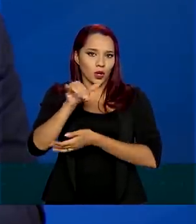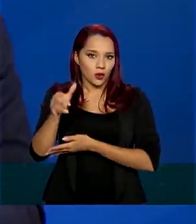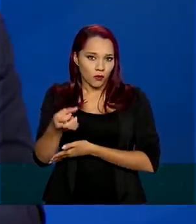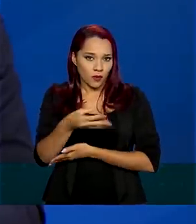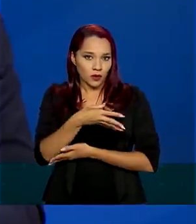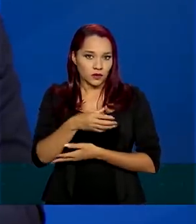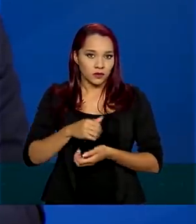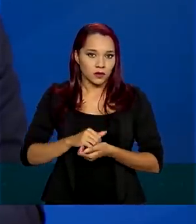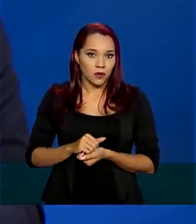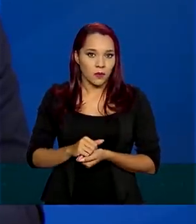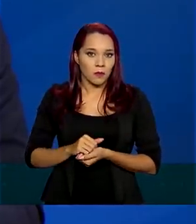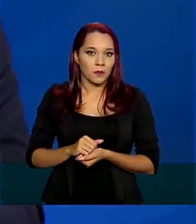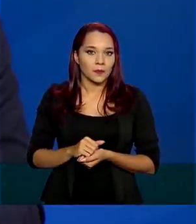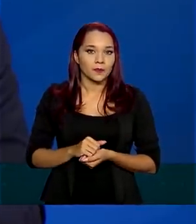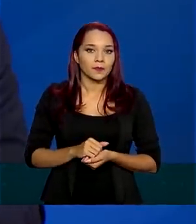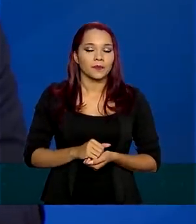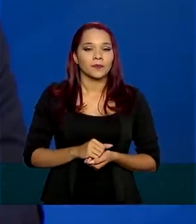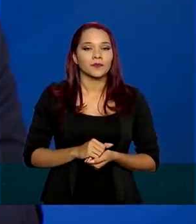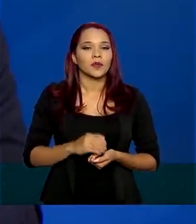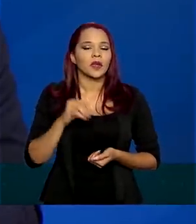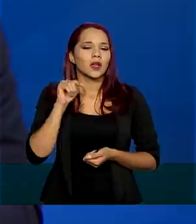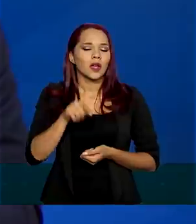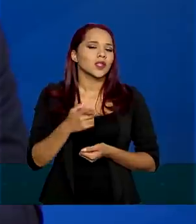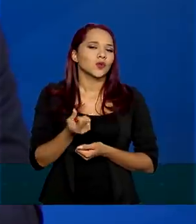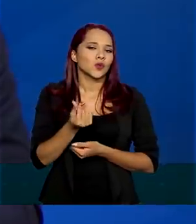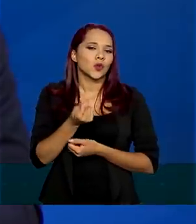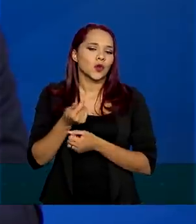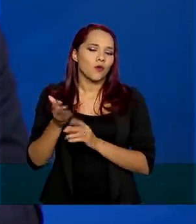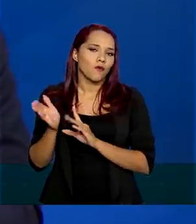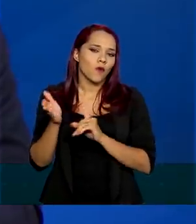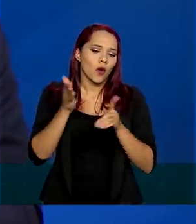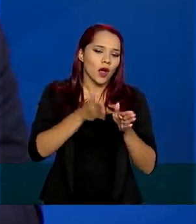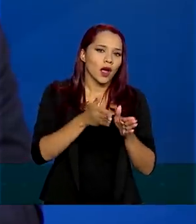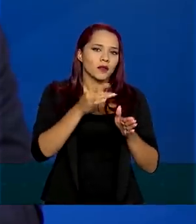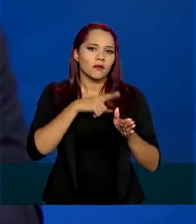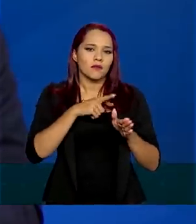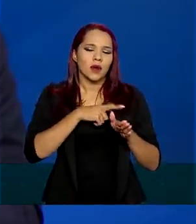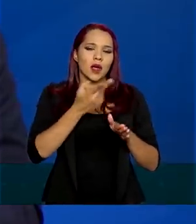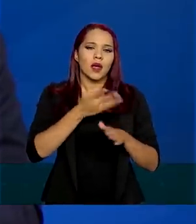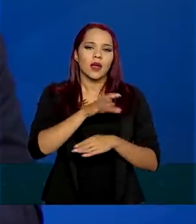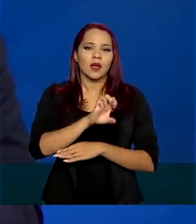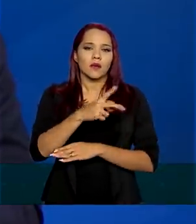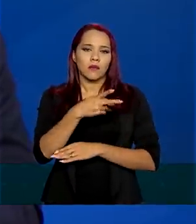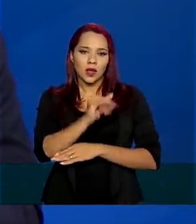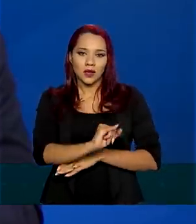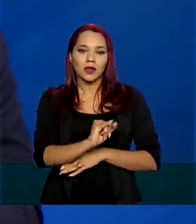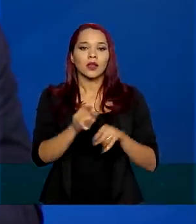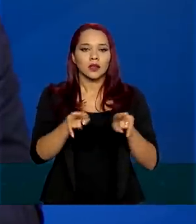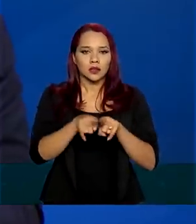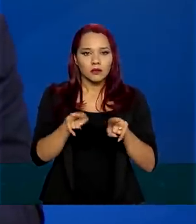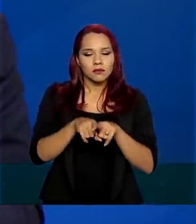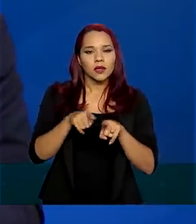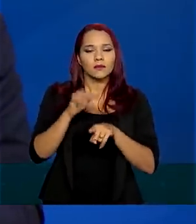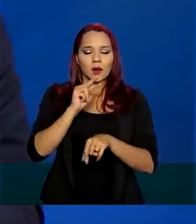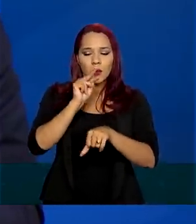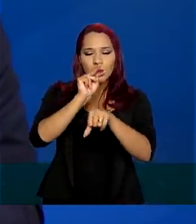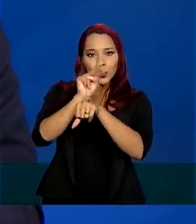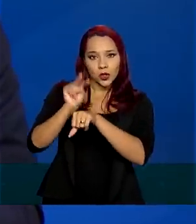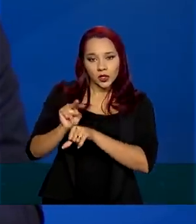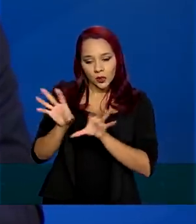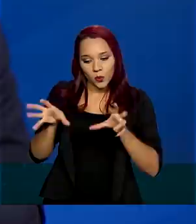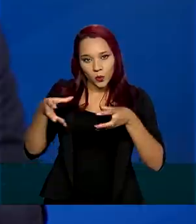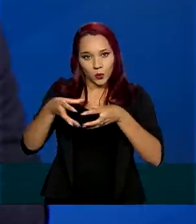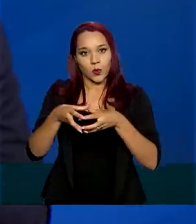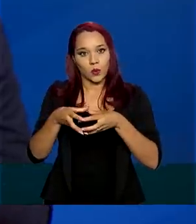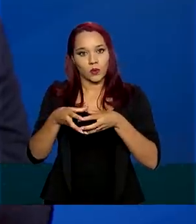e isso é voltado para equipamento de proteção individual e equipamento de proteção coletiva. Então, são